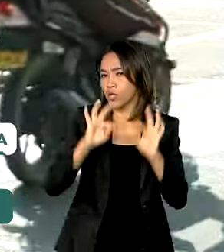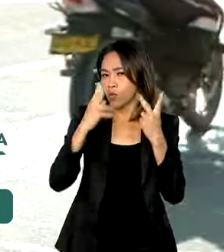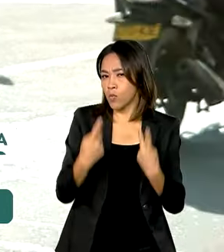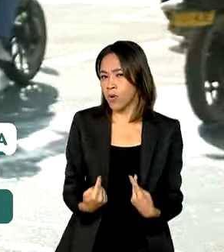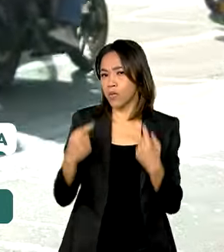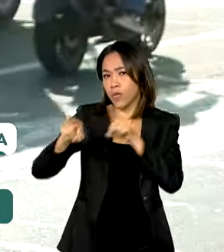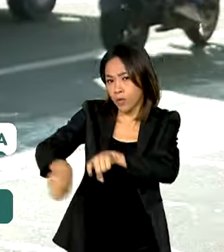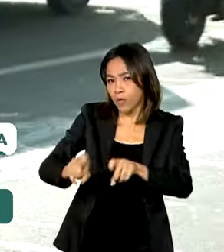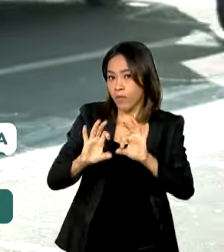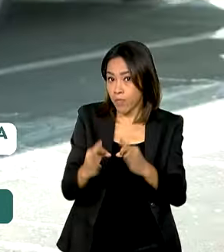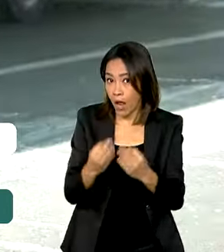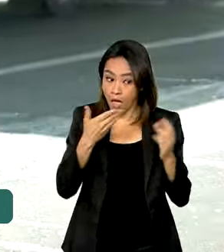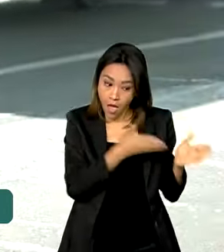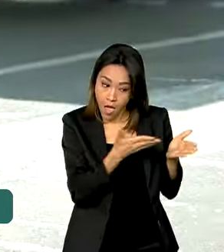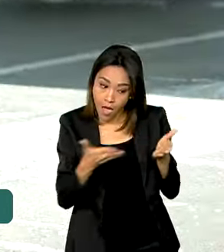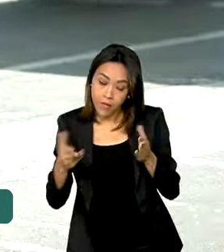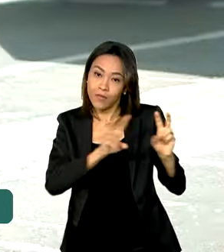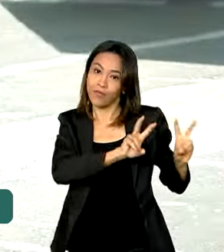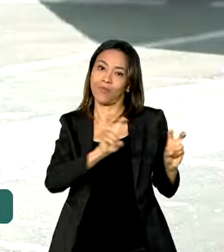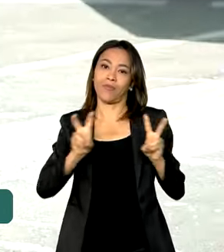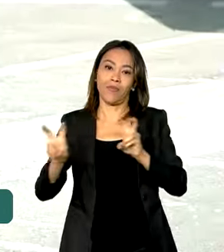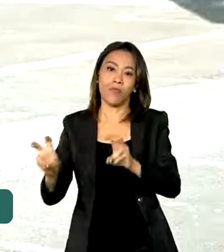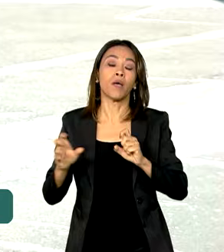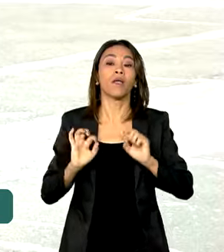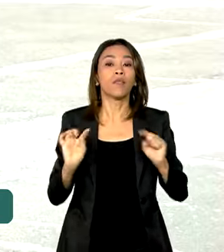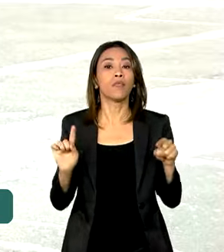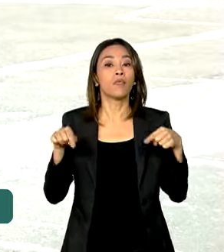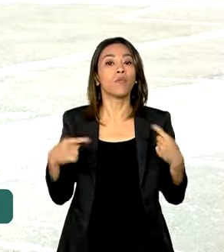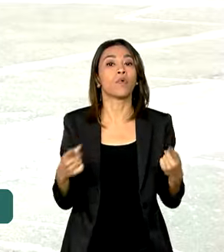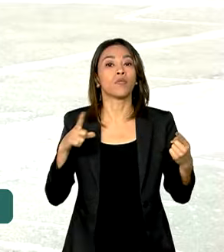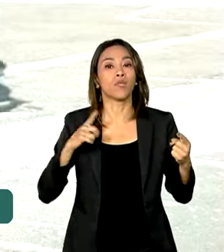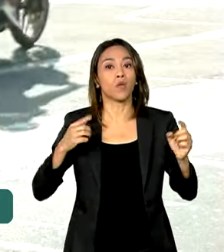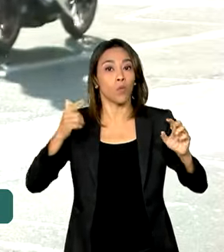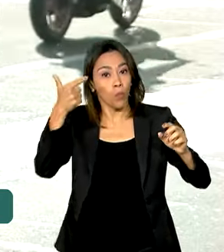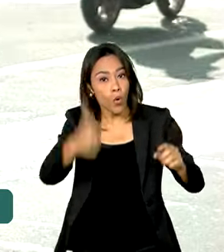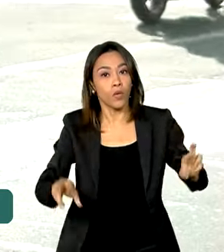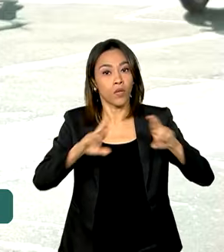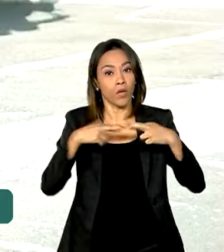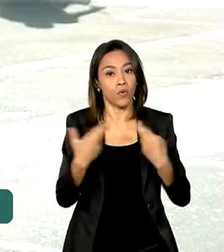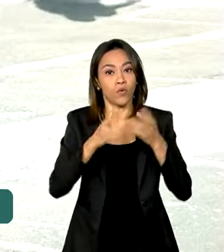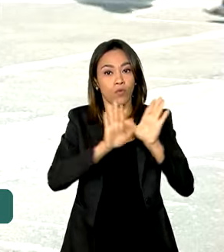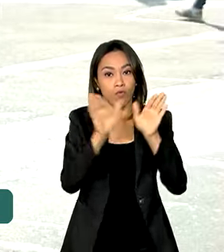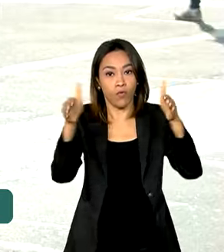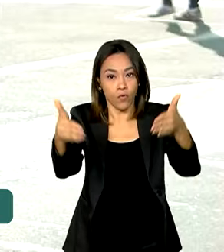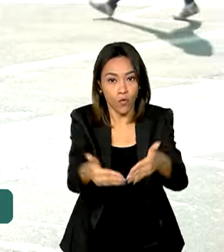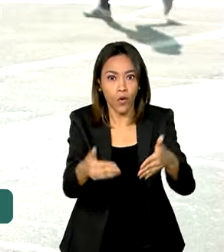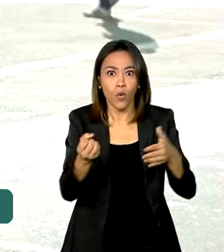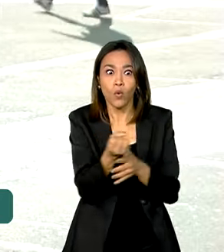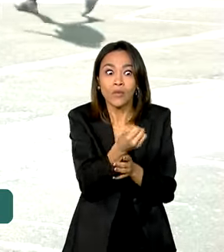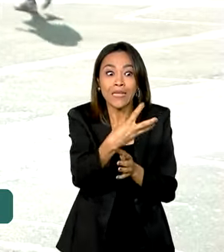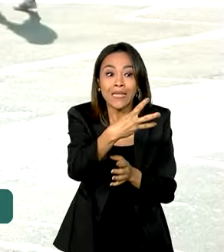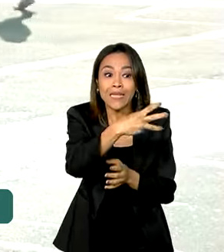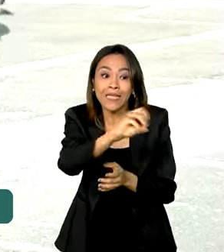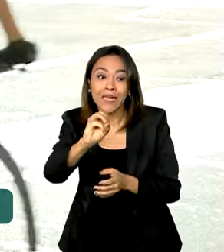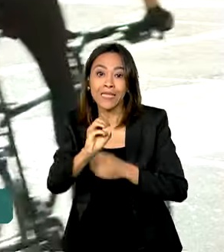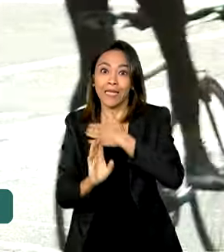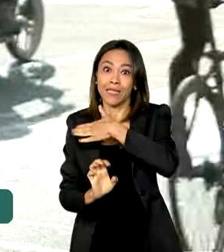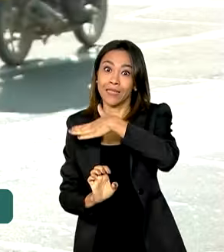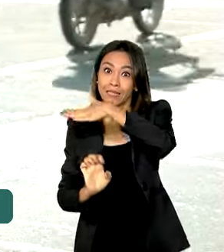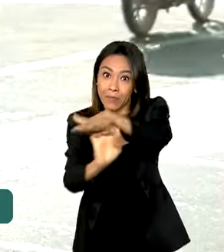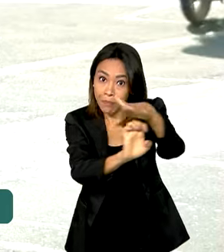familiar. Lula e Petro também vão participar de um fórum com representantes de 300 empresas dos dois países,